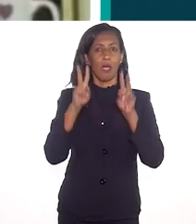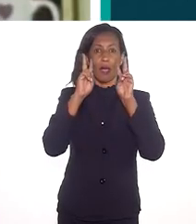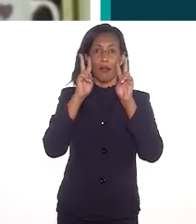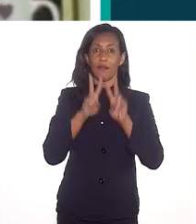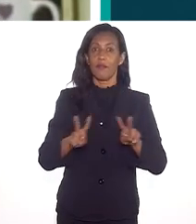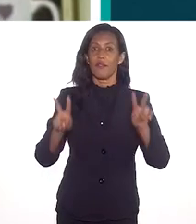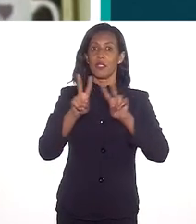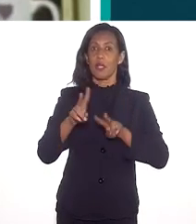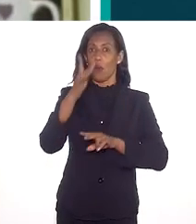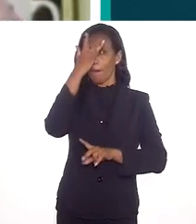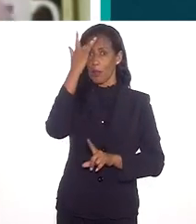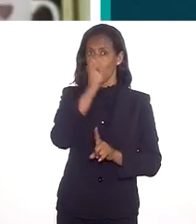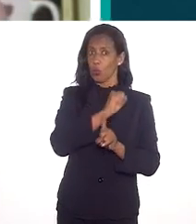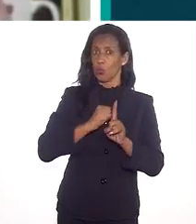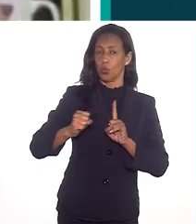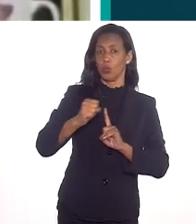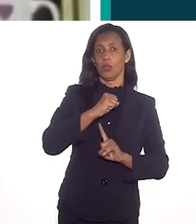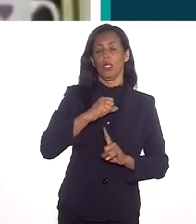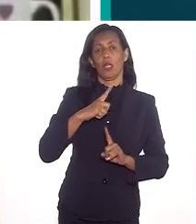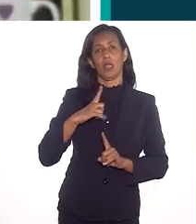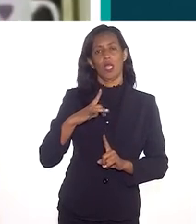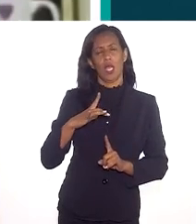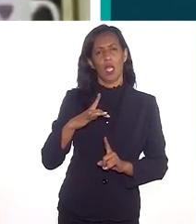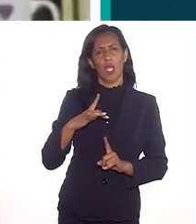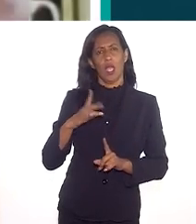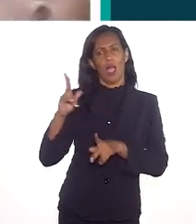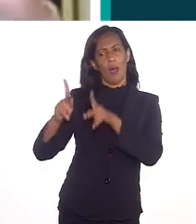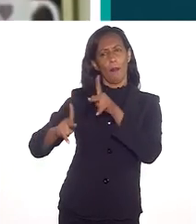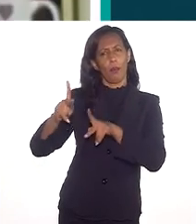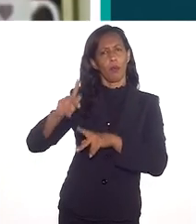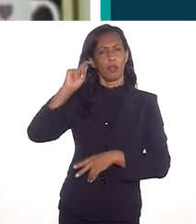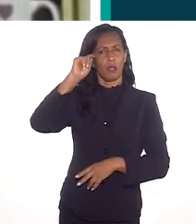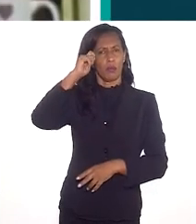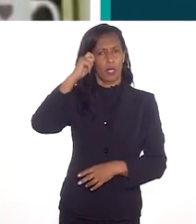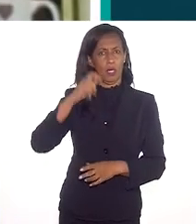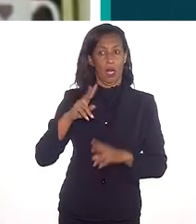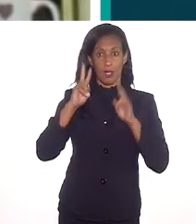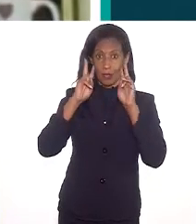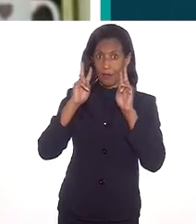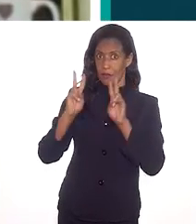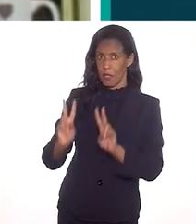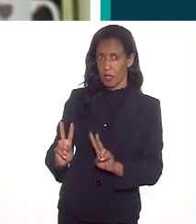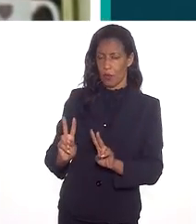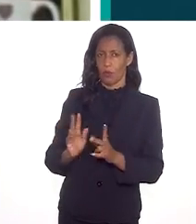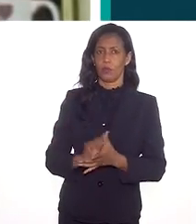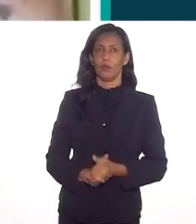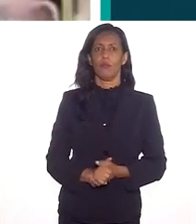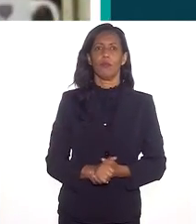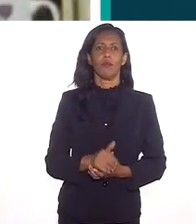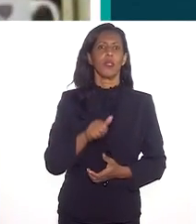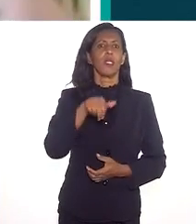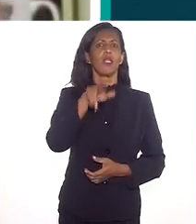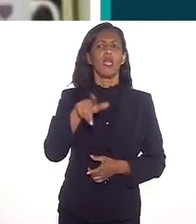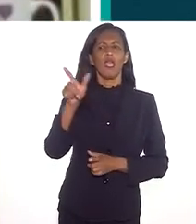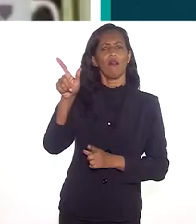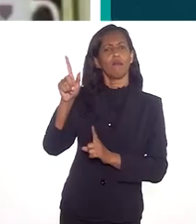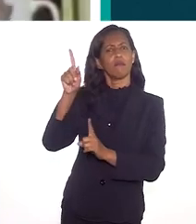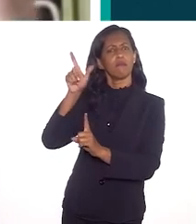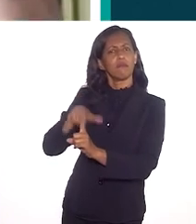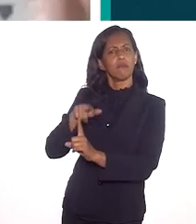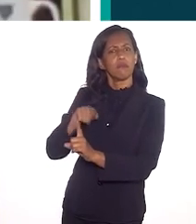que isso está ligado também com a visão que as pessoas na sociedade têm com relação à população negra. Essa visão,